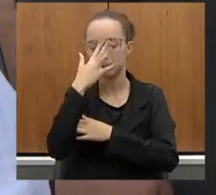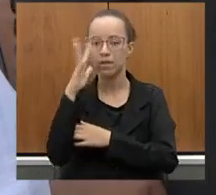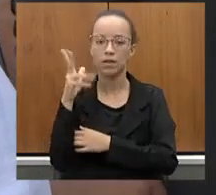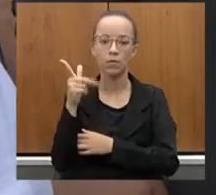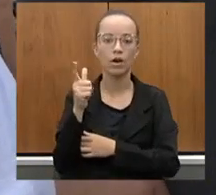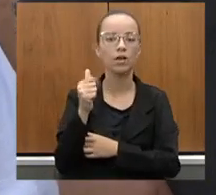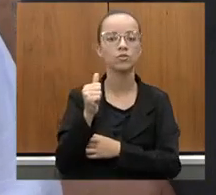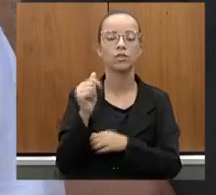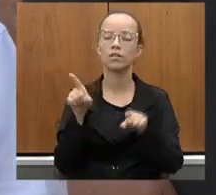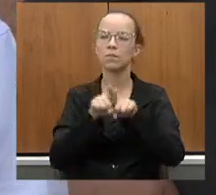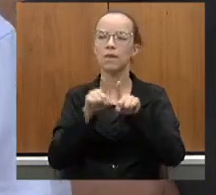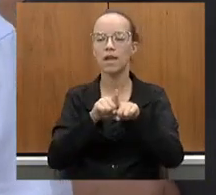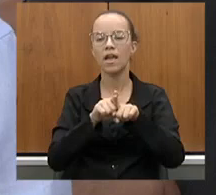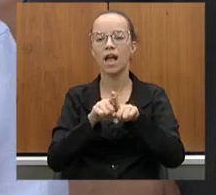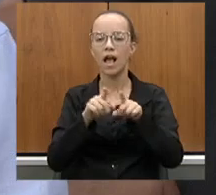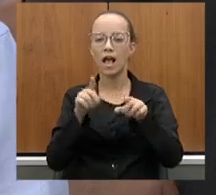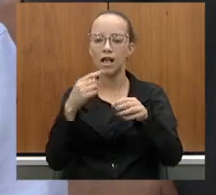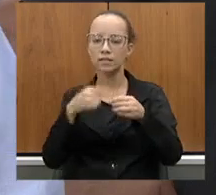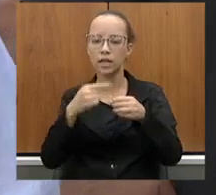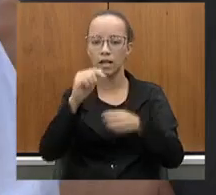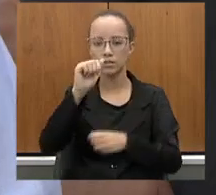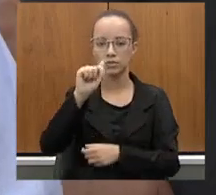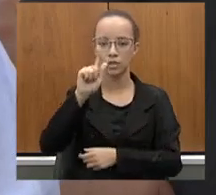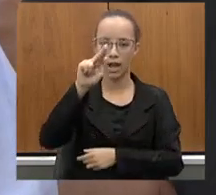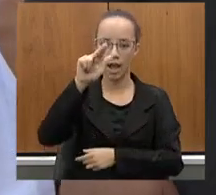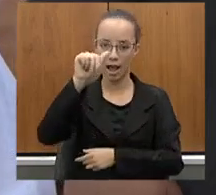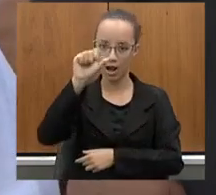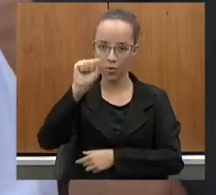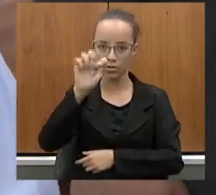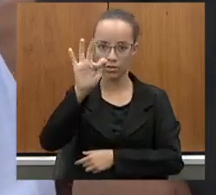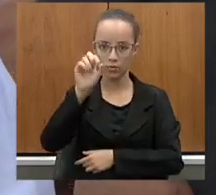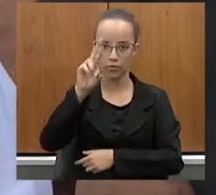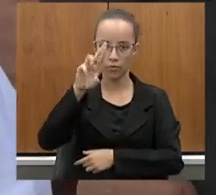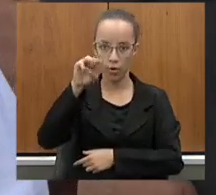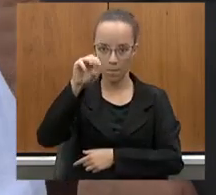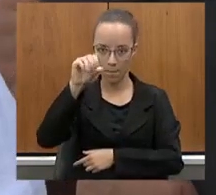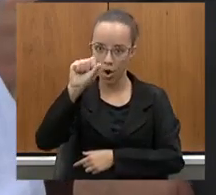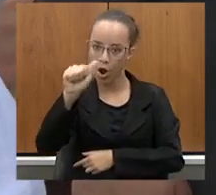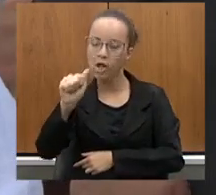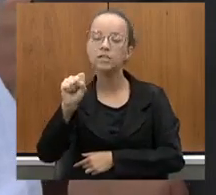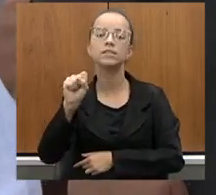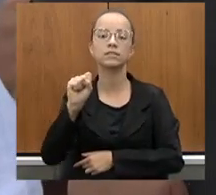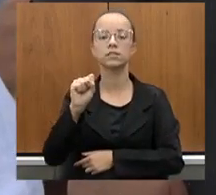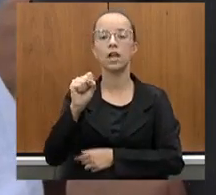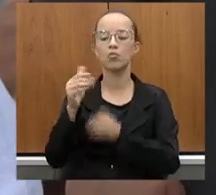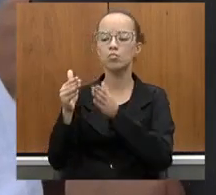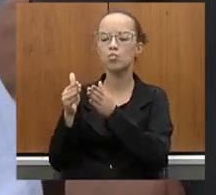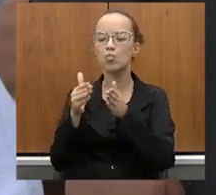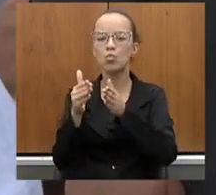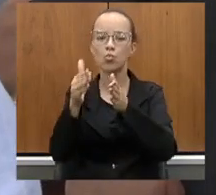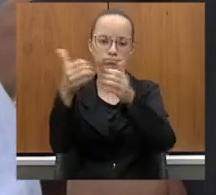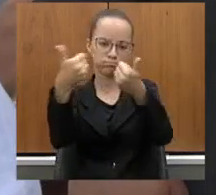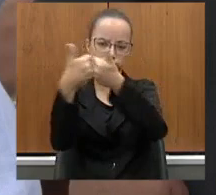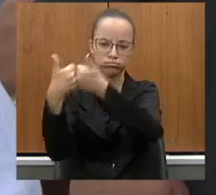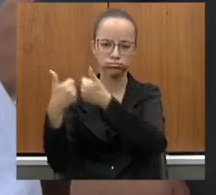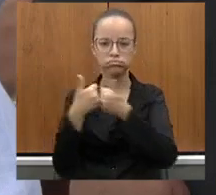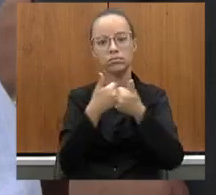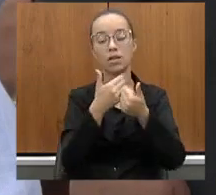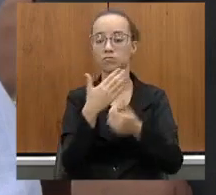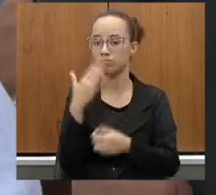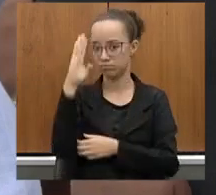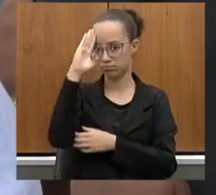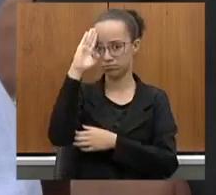pavão Águas Formosas também tem tudo a ver, que é com esse mesmo corredor, é fundamental.